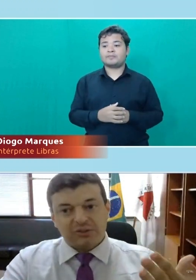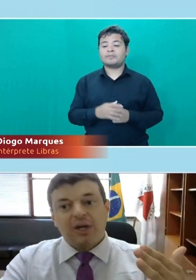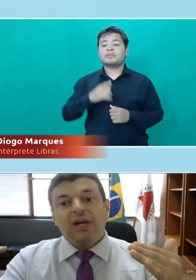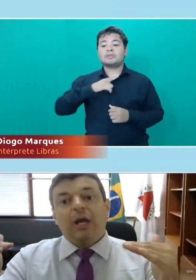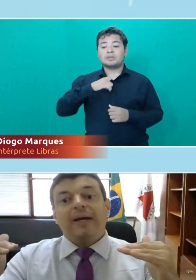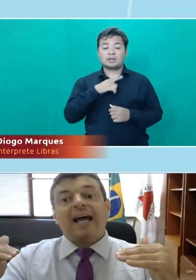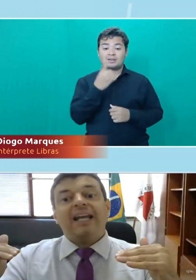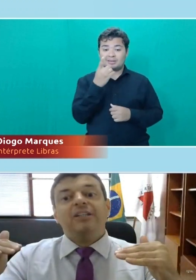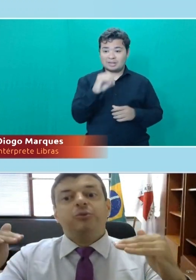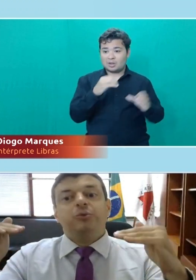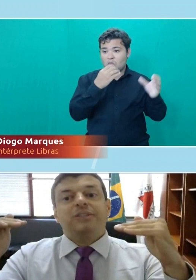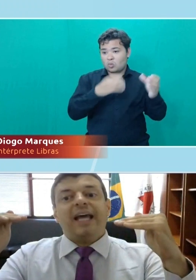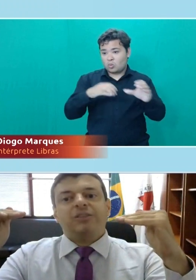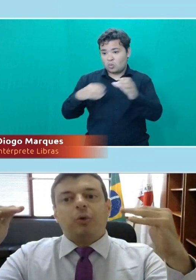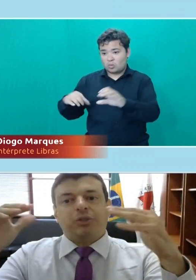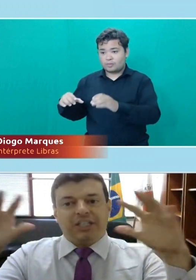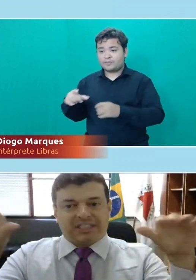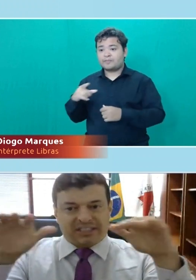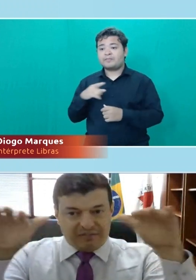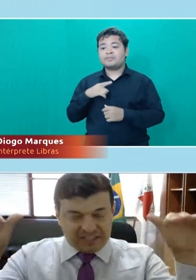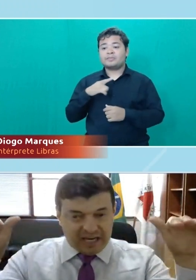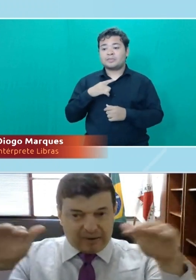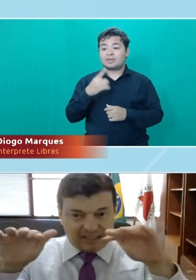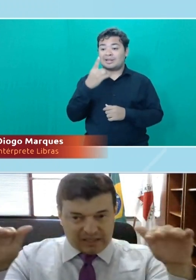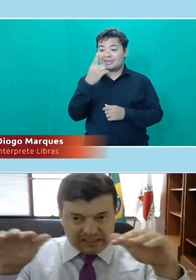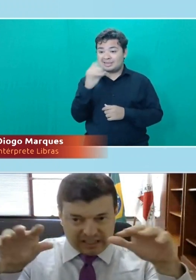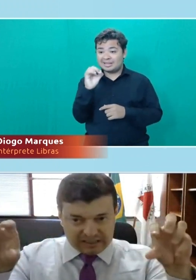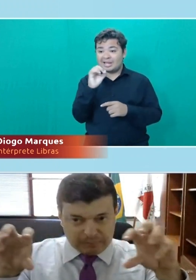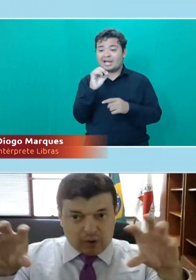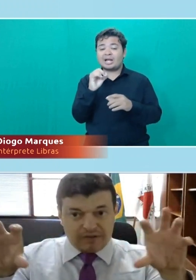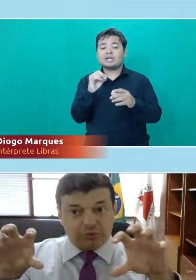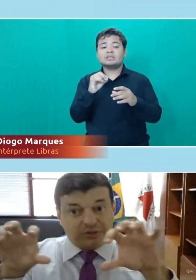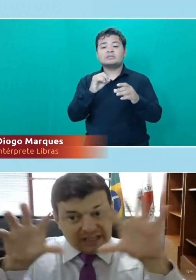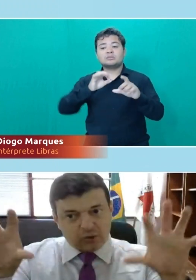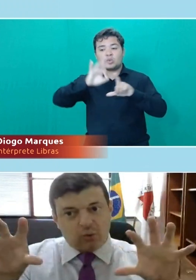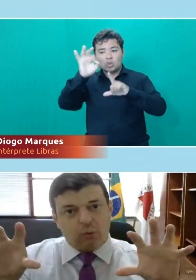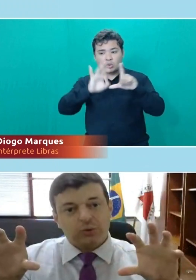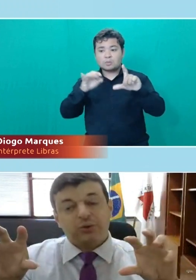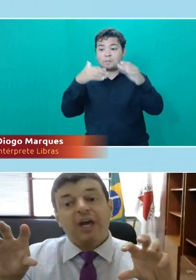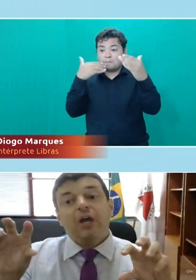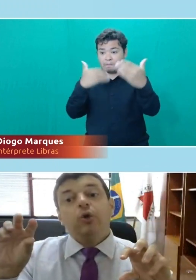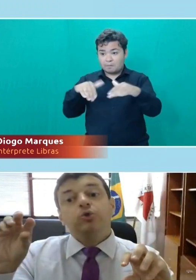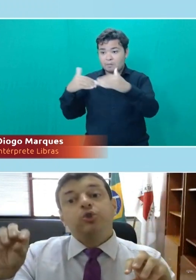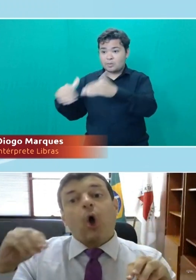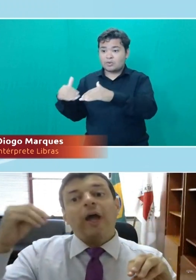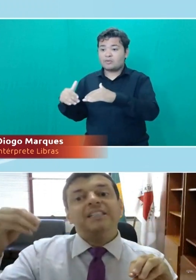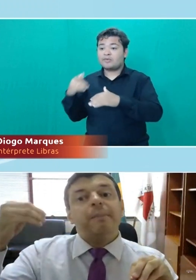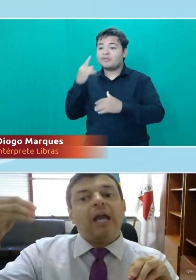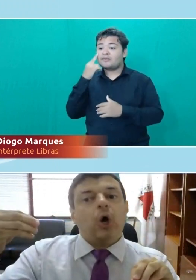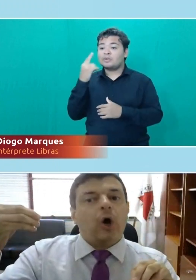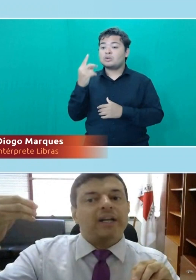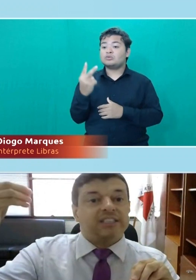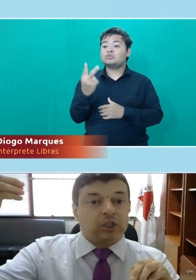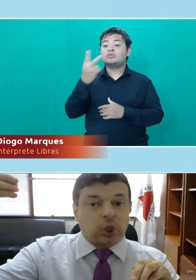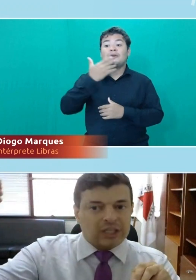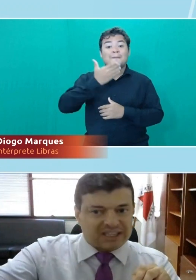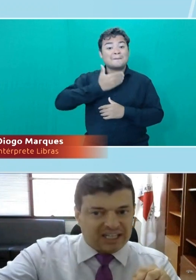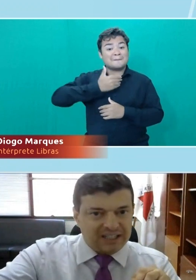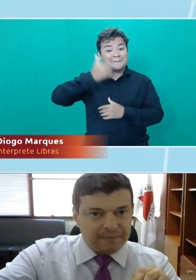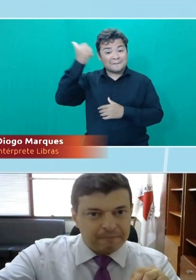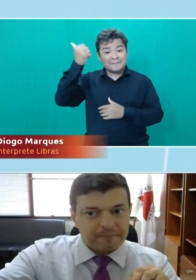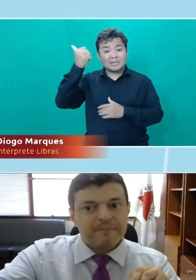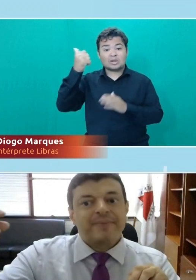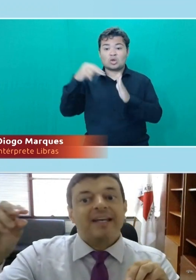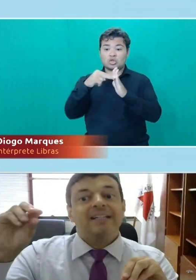realizados. Eu analiso os 10 cotistas que fizeram as provas, os 10 concursos, e os dois melhores em